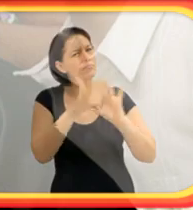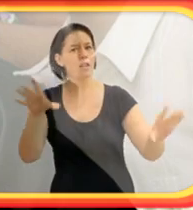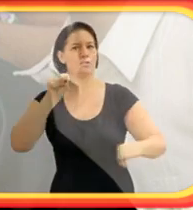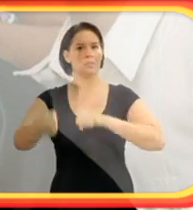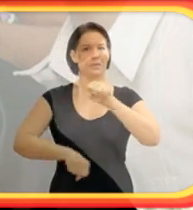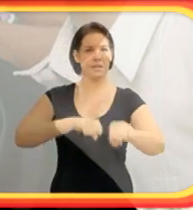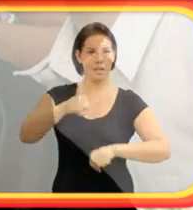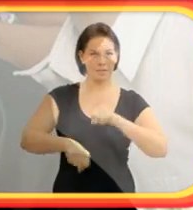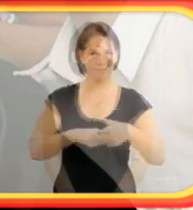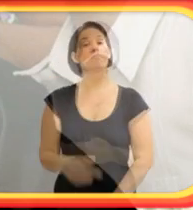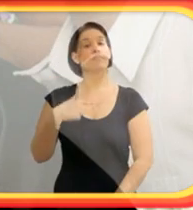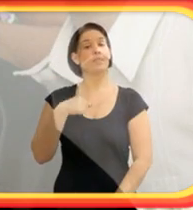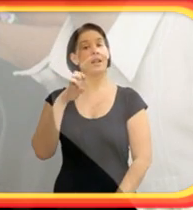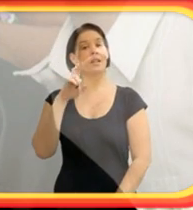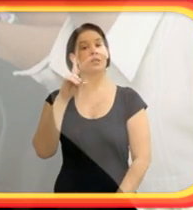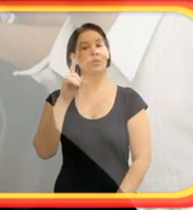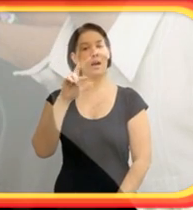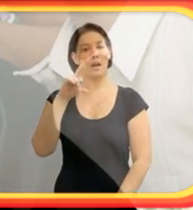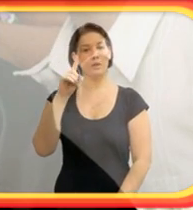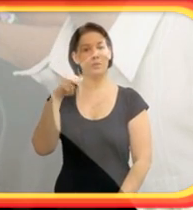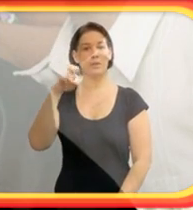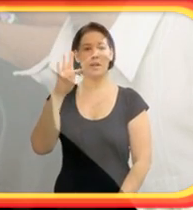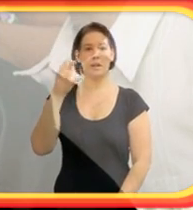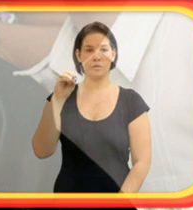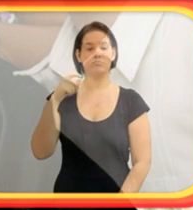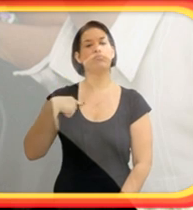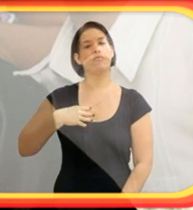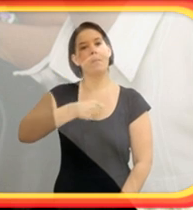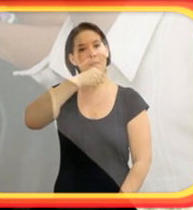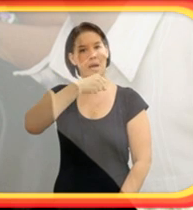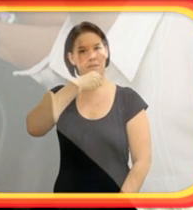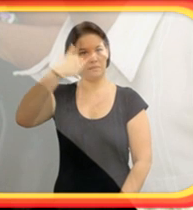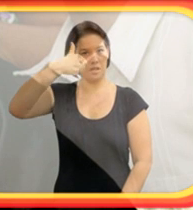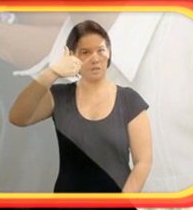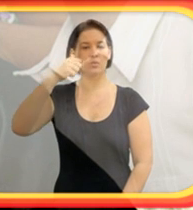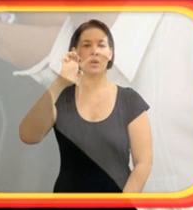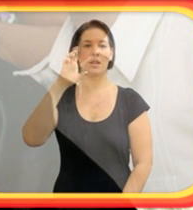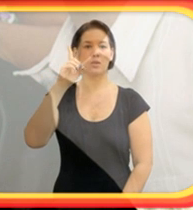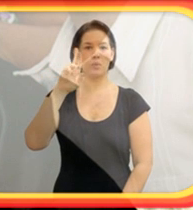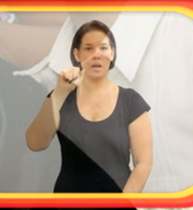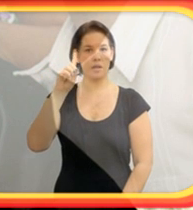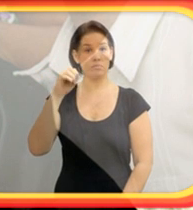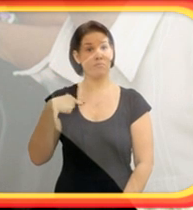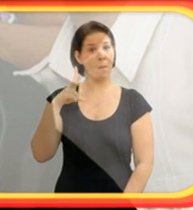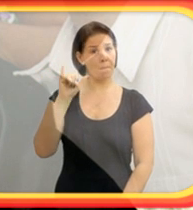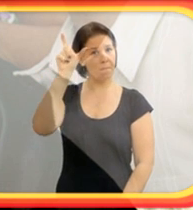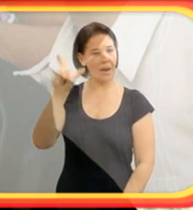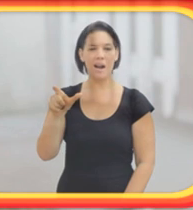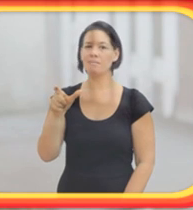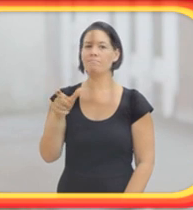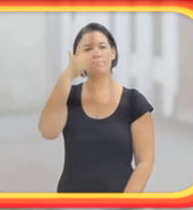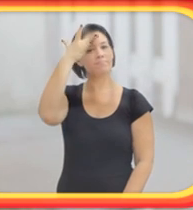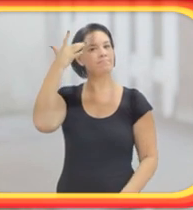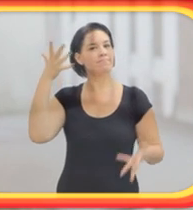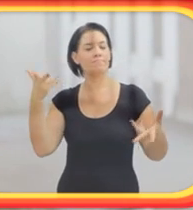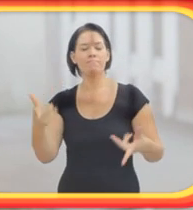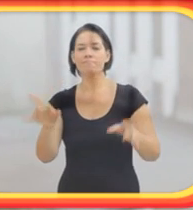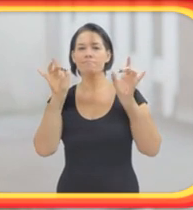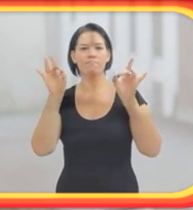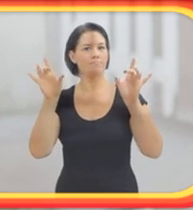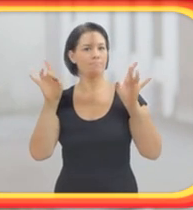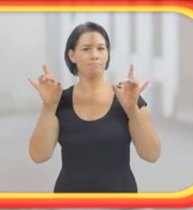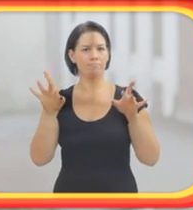deixar a gente andar de bicicleta. Sou o Eduardo Meneghelli Neto, sou o filho mais velho do Eduardo. Meu pai é um cara, pô, é um cara mais